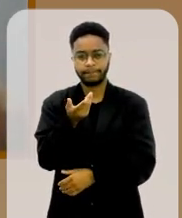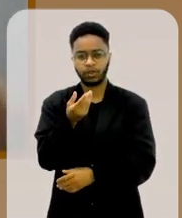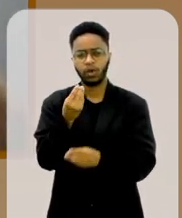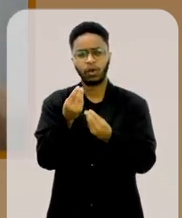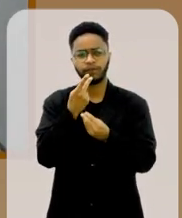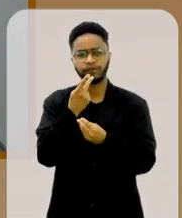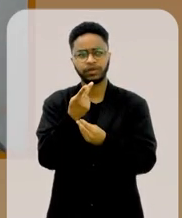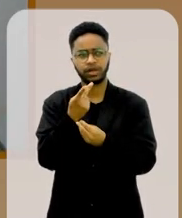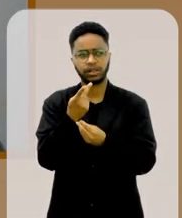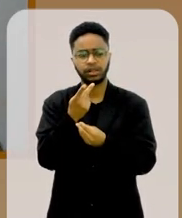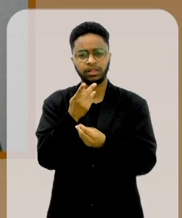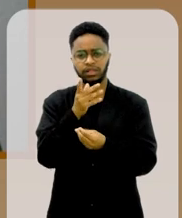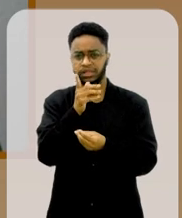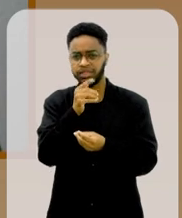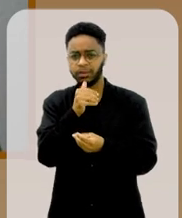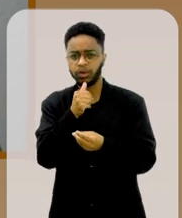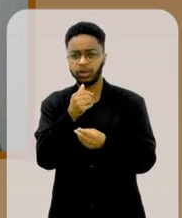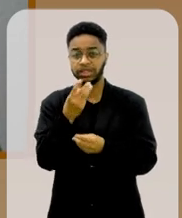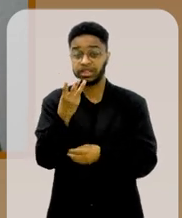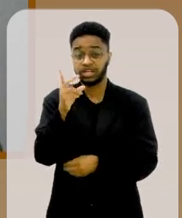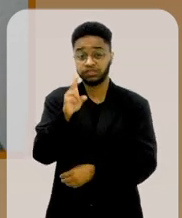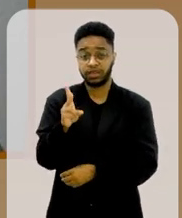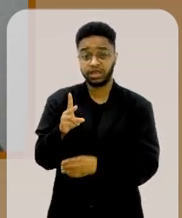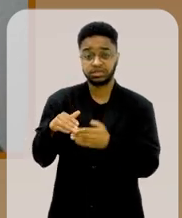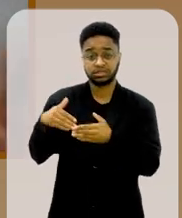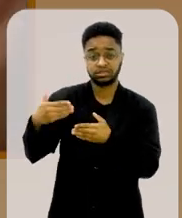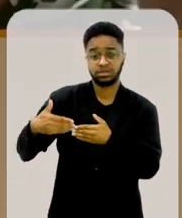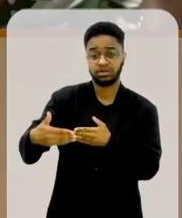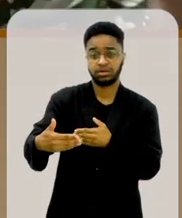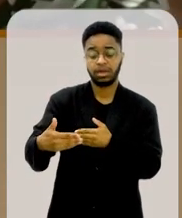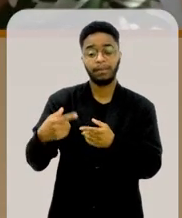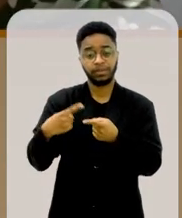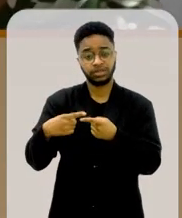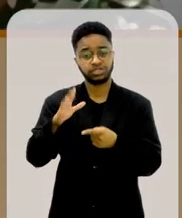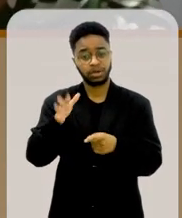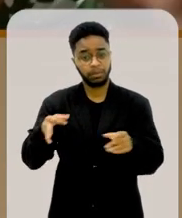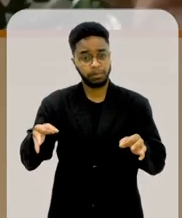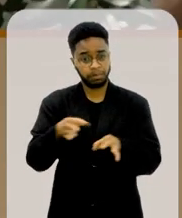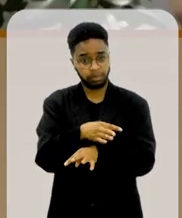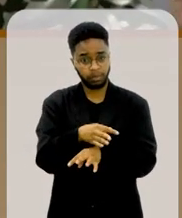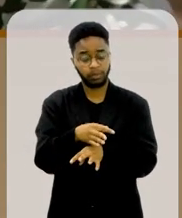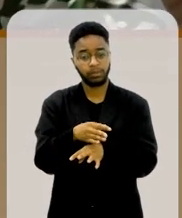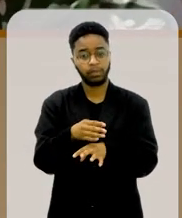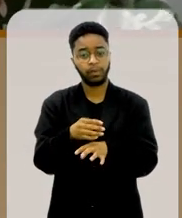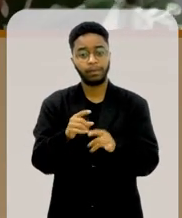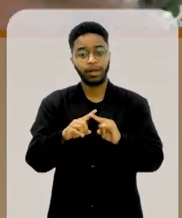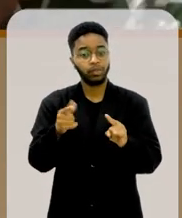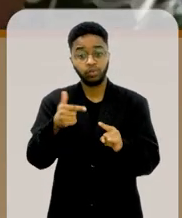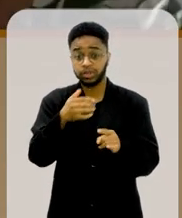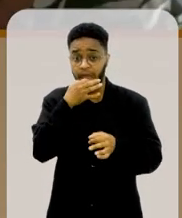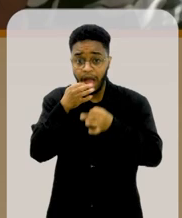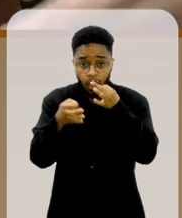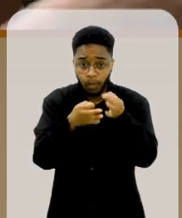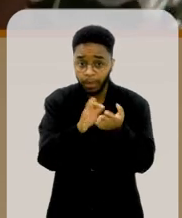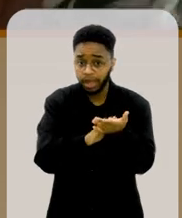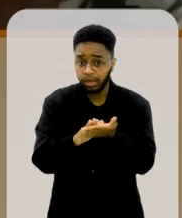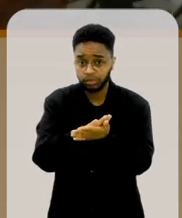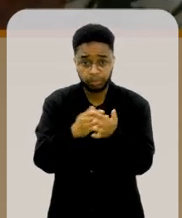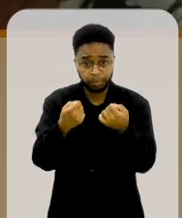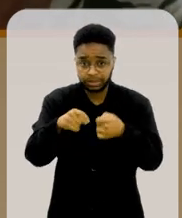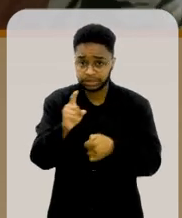Como é que se diz? O processo foi adiado por três vezes. Já estava o processo todo pronto e não tinha mais como argumentar que